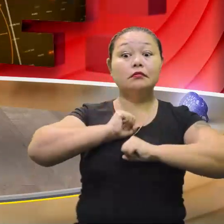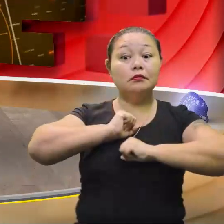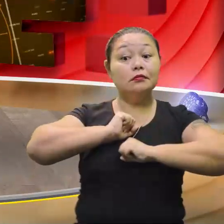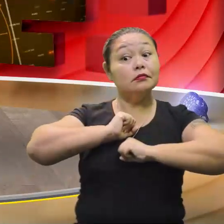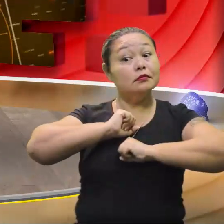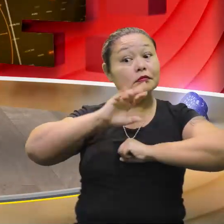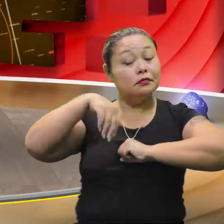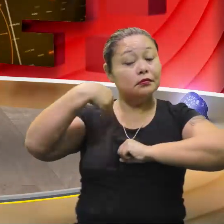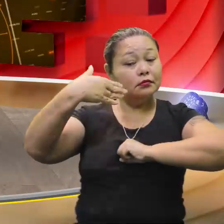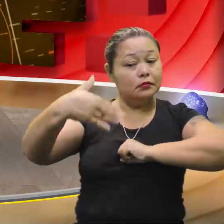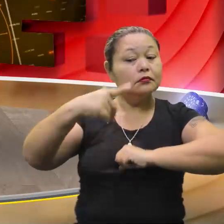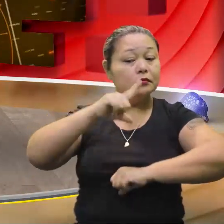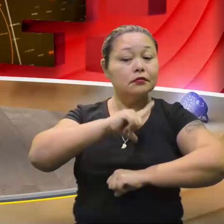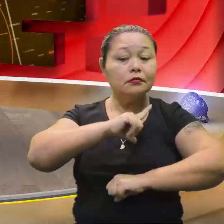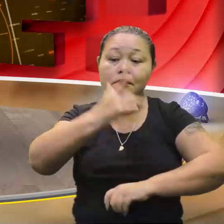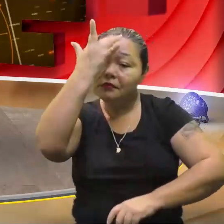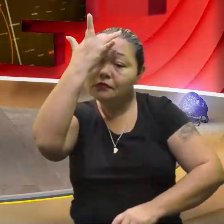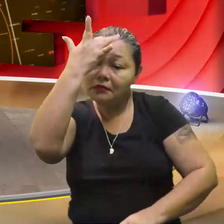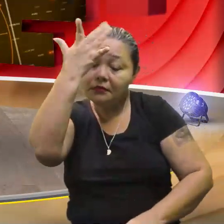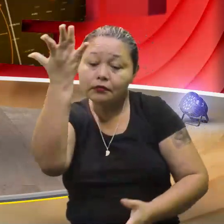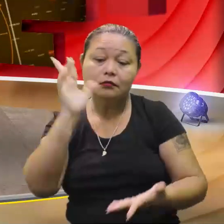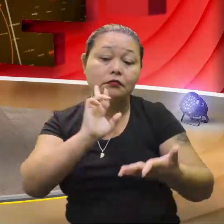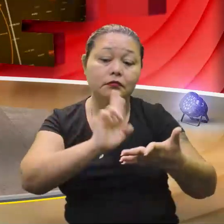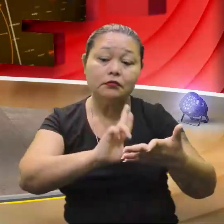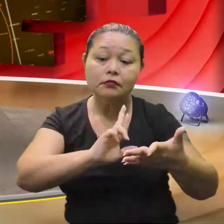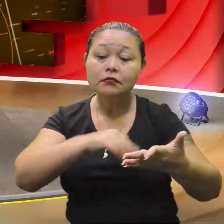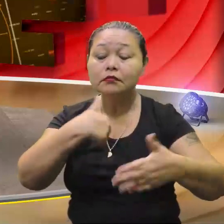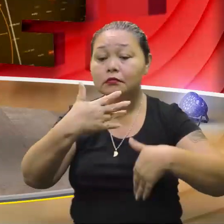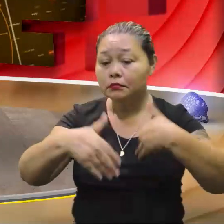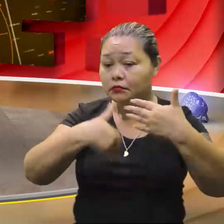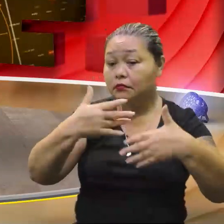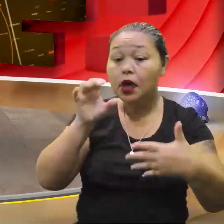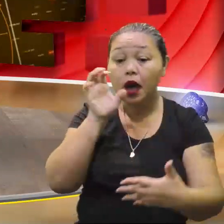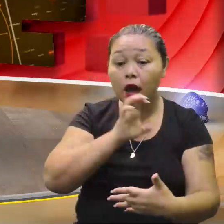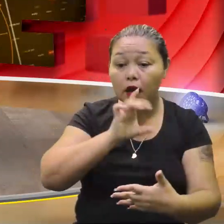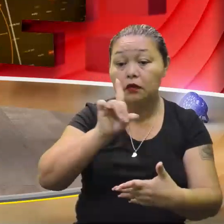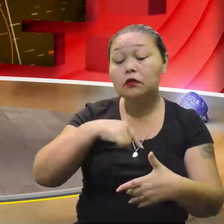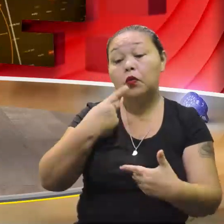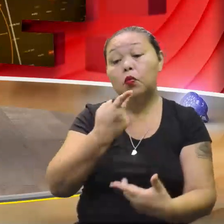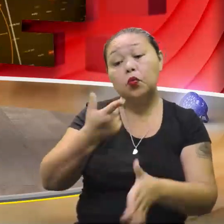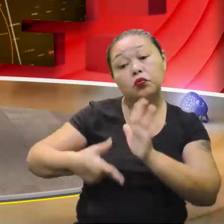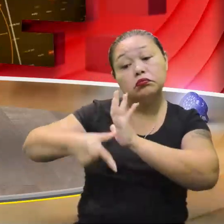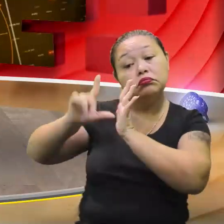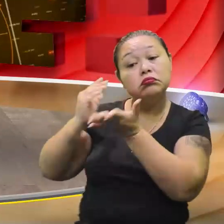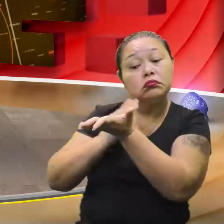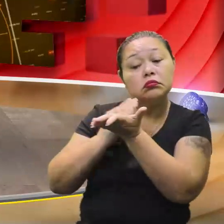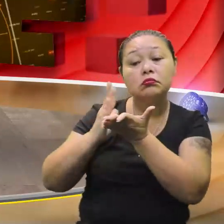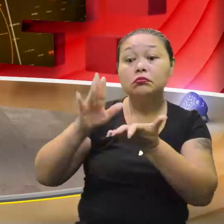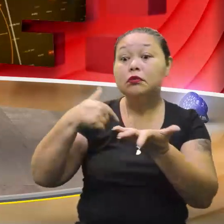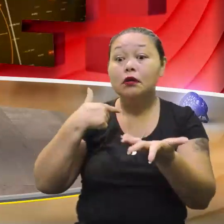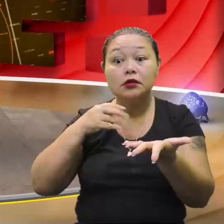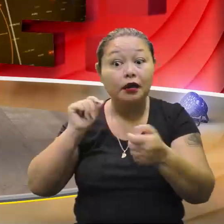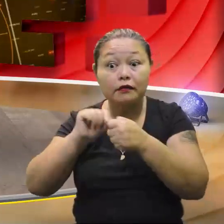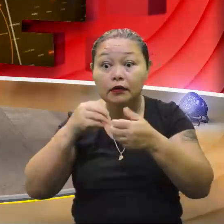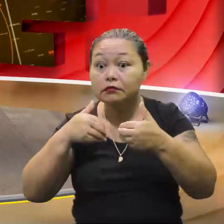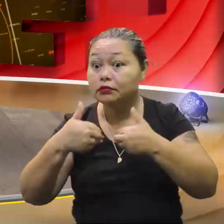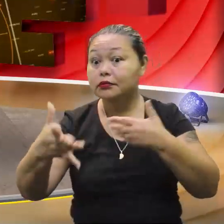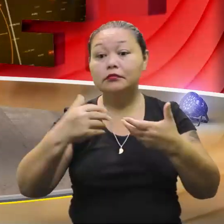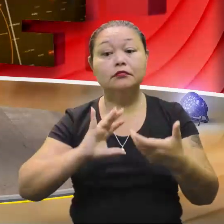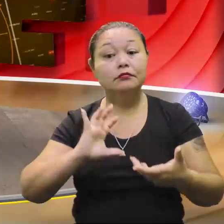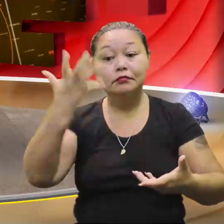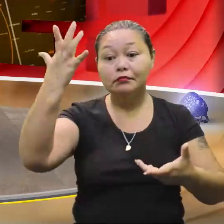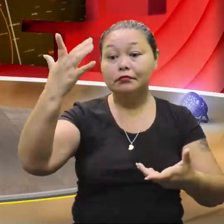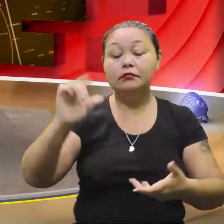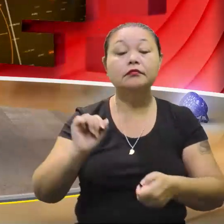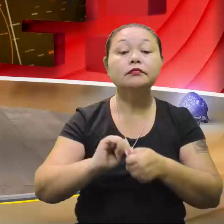ter mais facilidade. A gente vai desenvolvendo cada vez mais rápido e, como eu falei no início, depois fica no automático, tá certo? Vamos